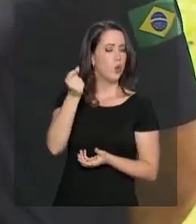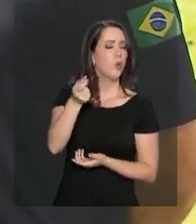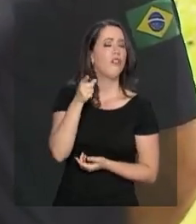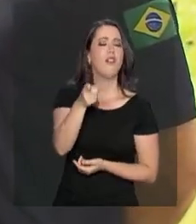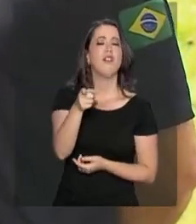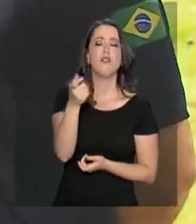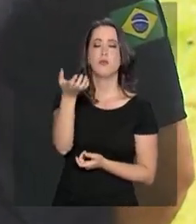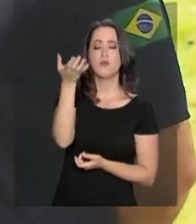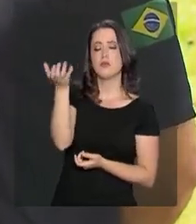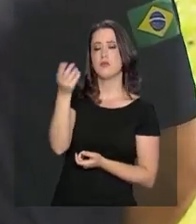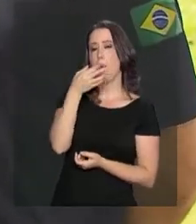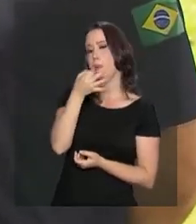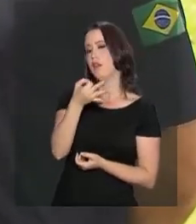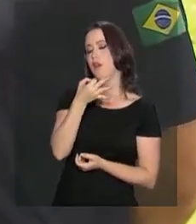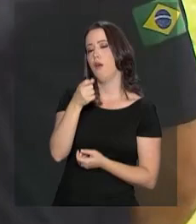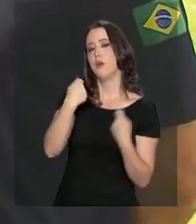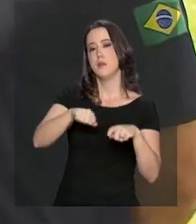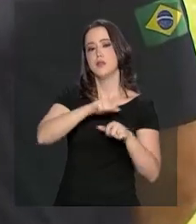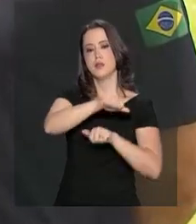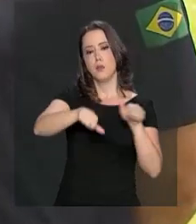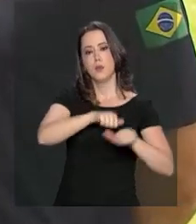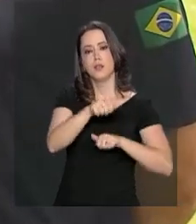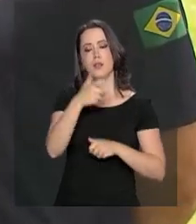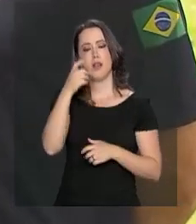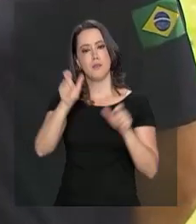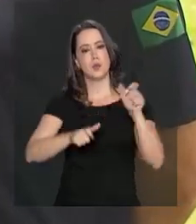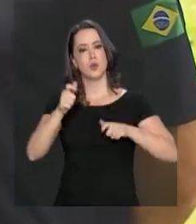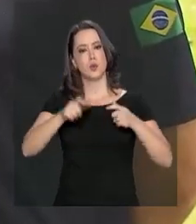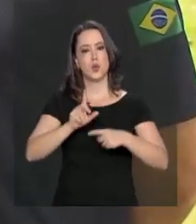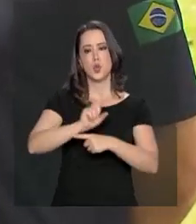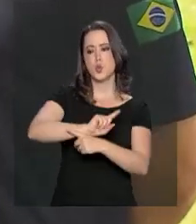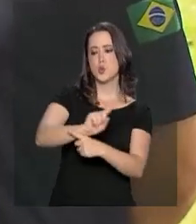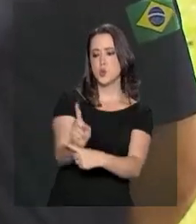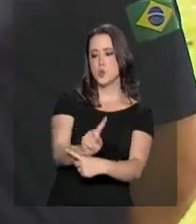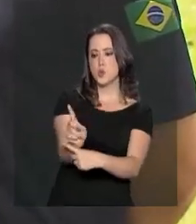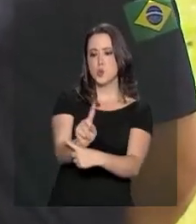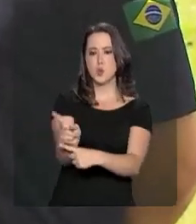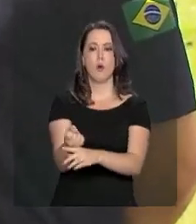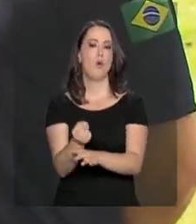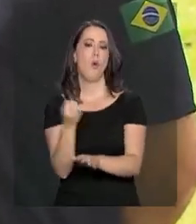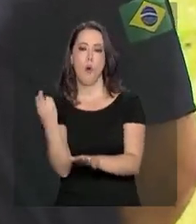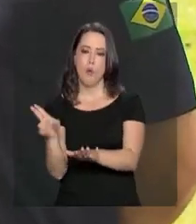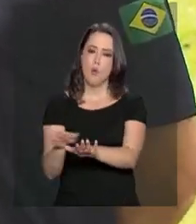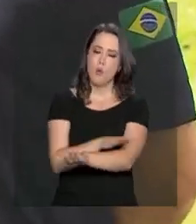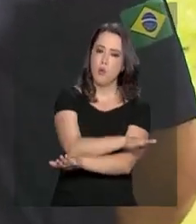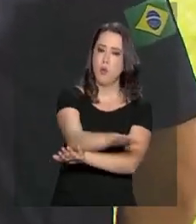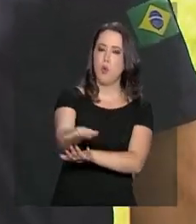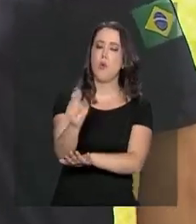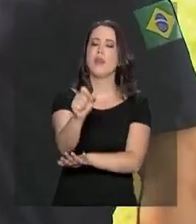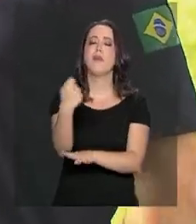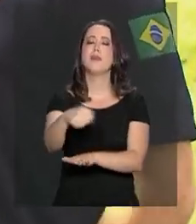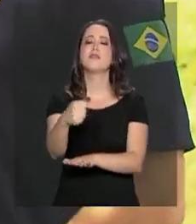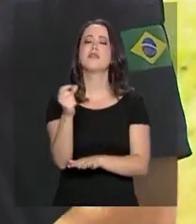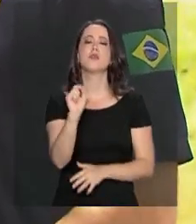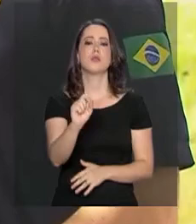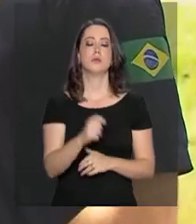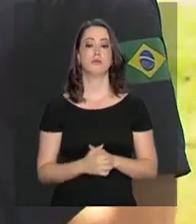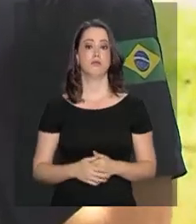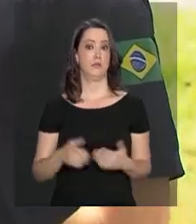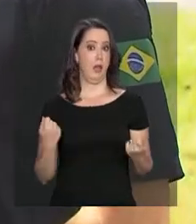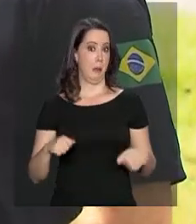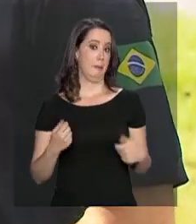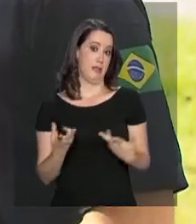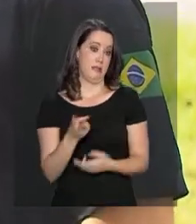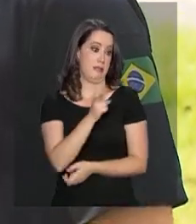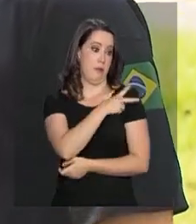que precisa para o motorista parar de correr tanto ou fazer ultrapassagens indevidas? Sim, lógico que a fiscalização faz parte da